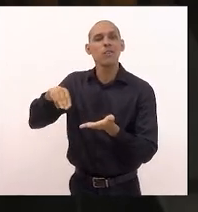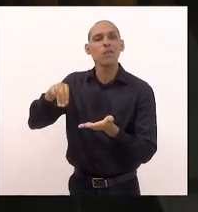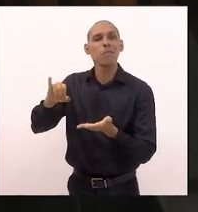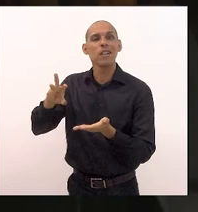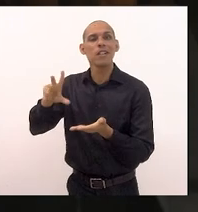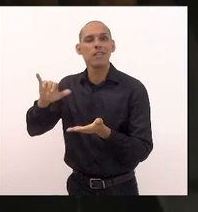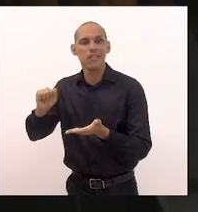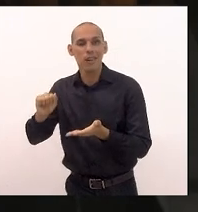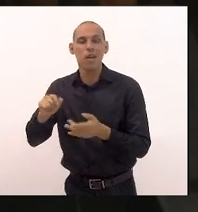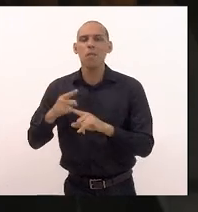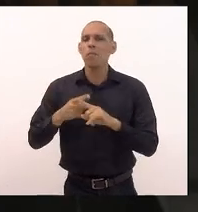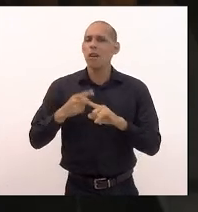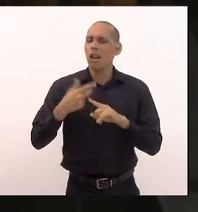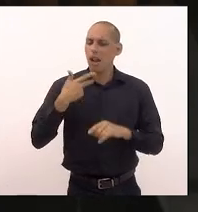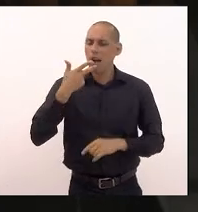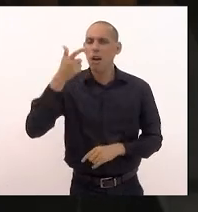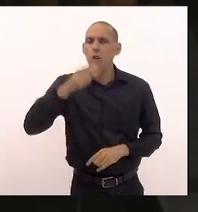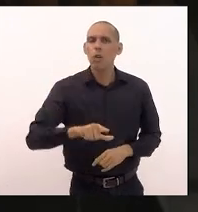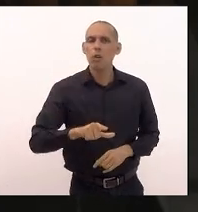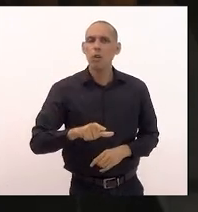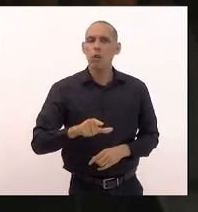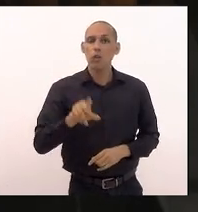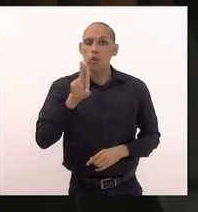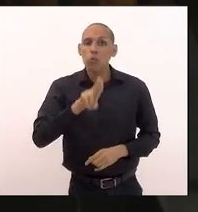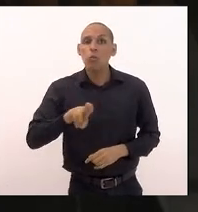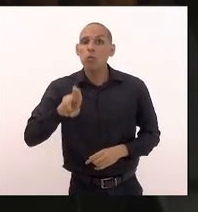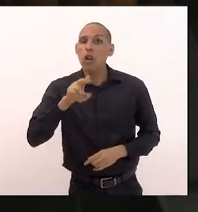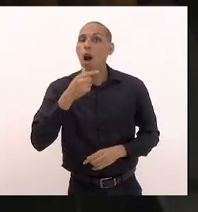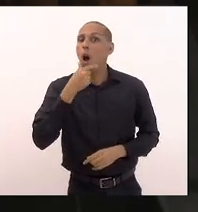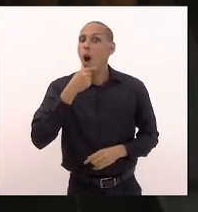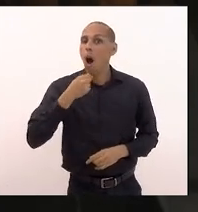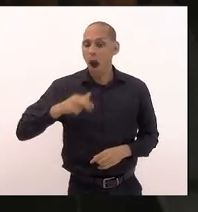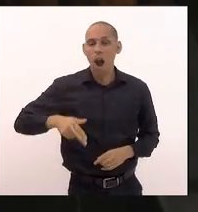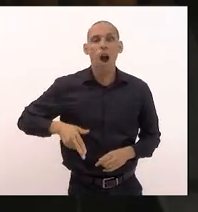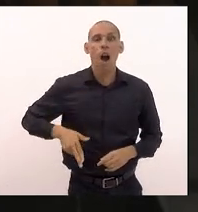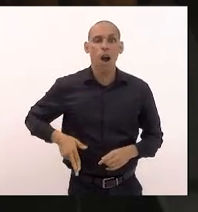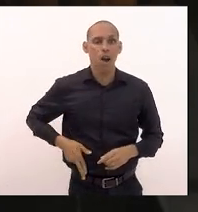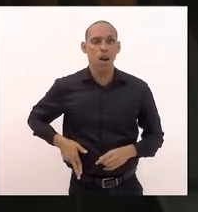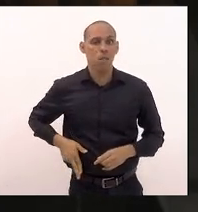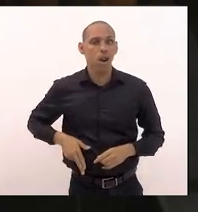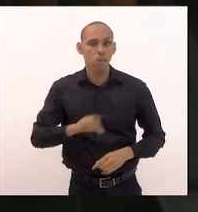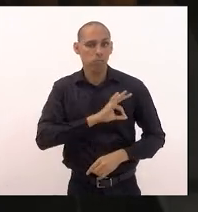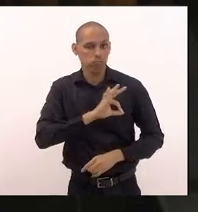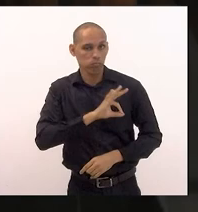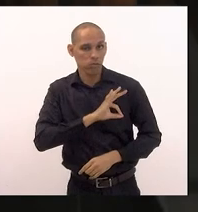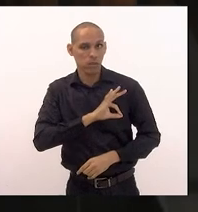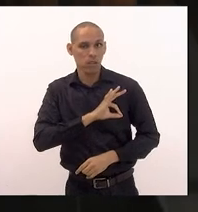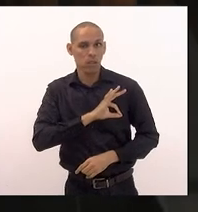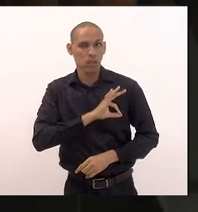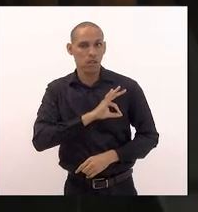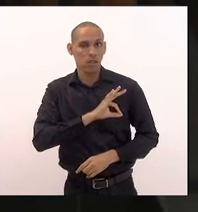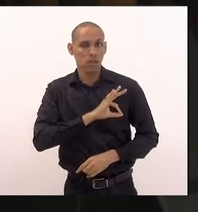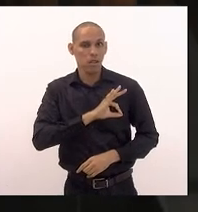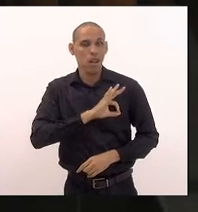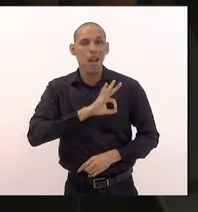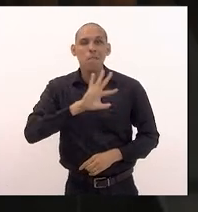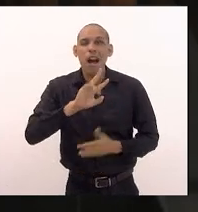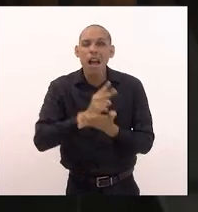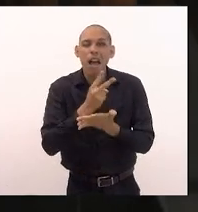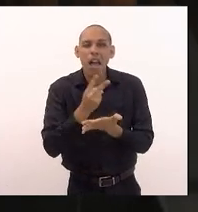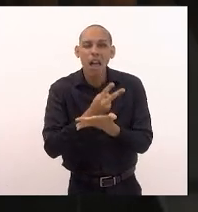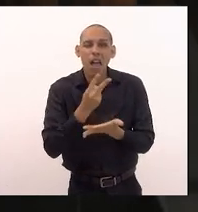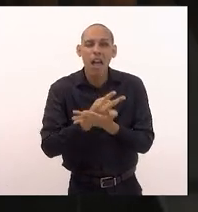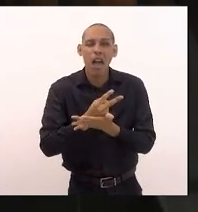porque mais uma vez digo utilizar homens armados policiais clandestinamente